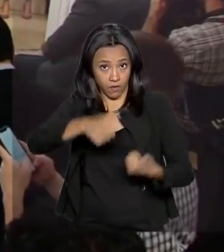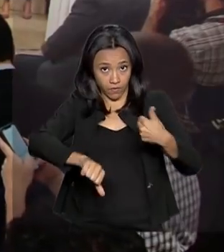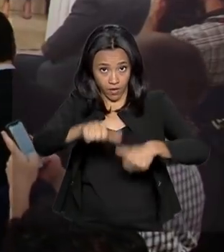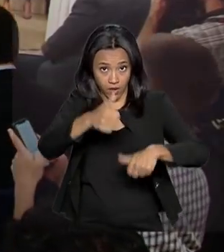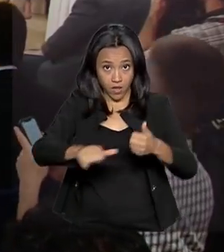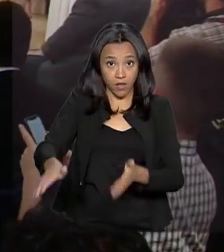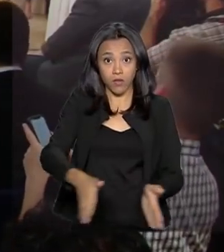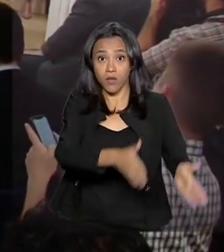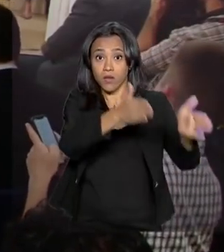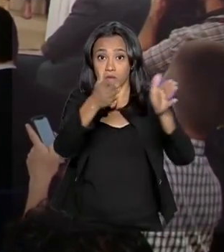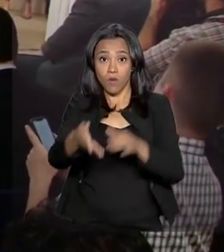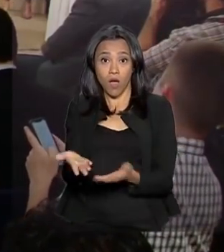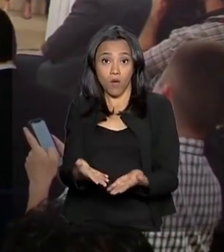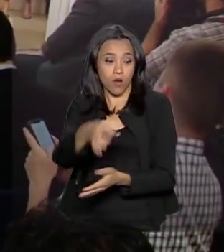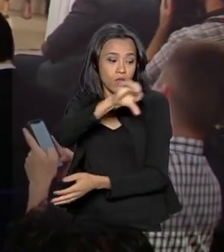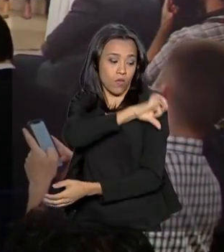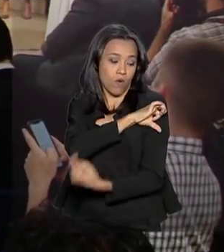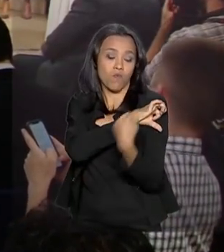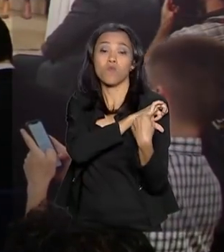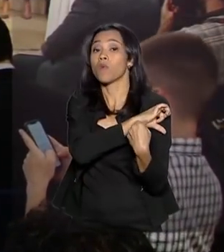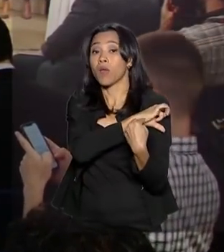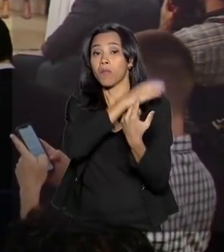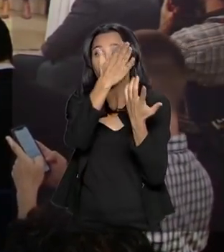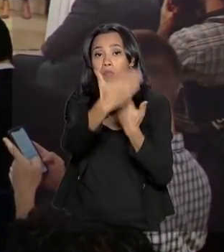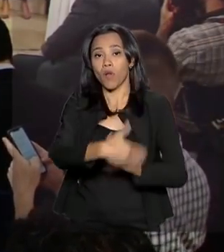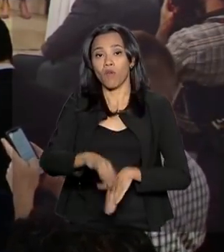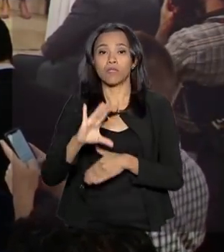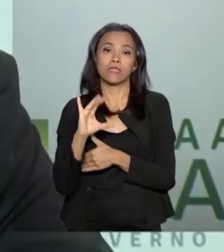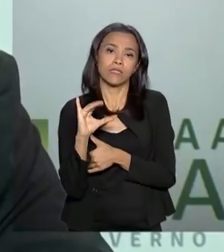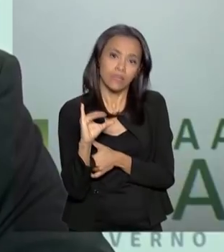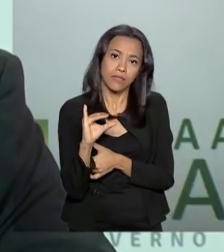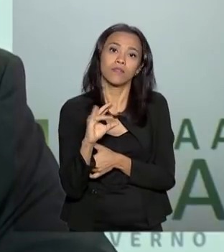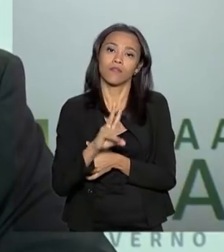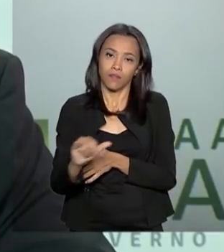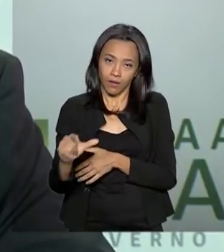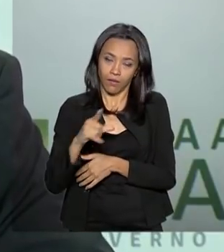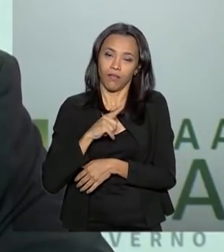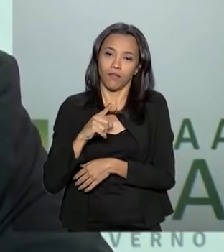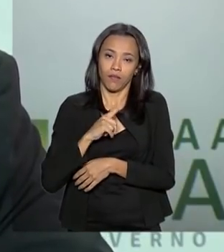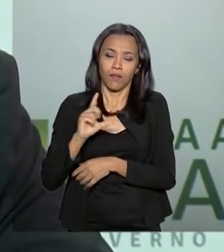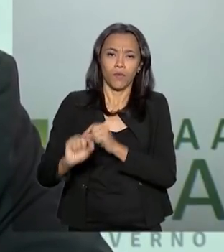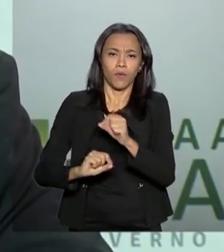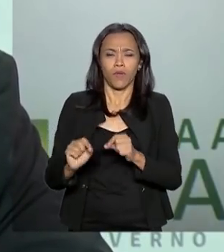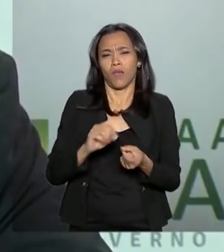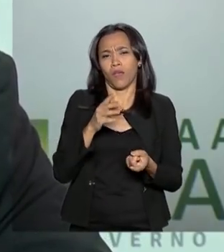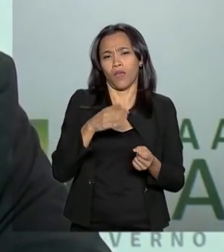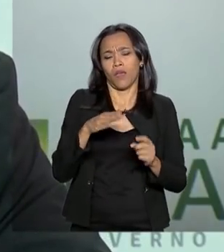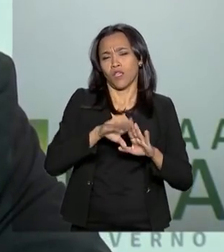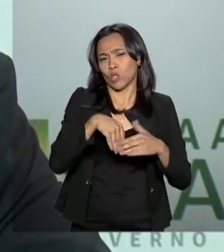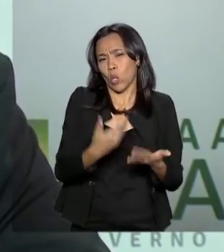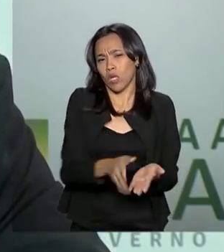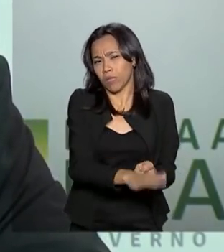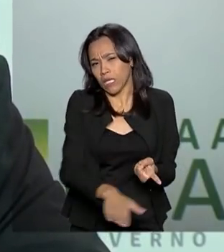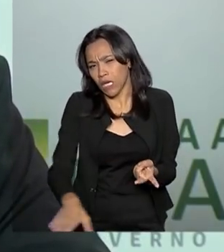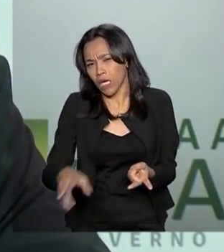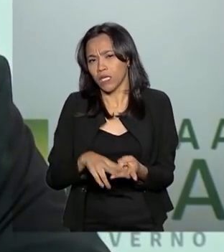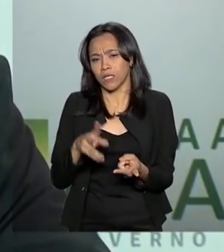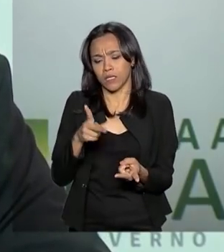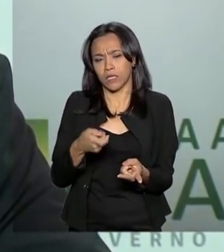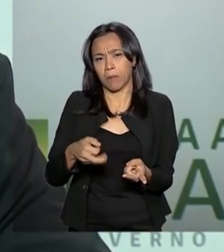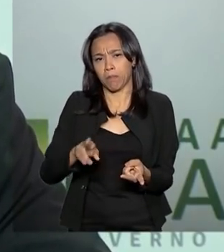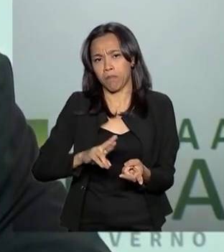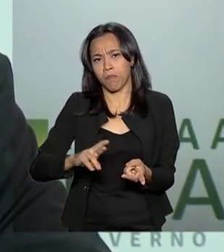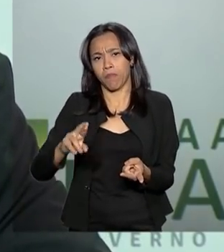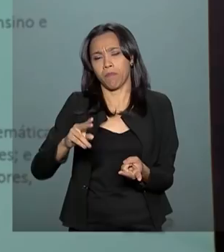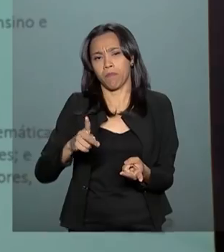estudantes do nono ano terão prova de ciências. O desempenho de professores de creches e pré-escolas também será analisado.